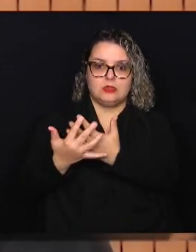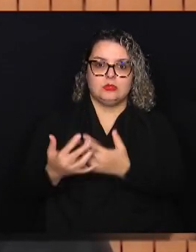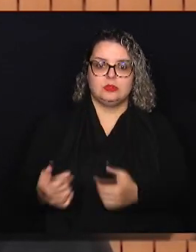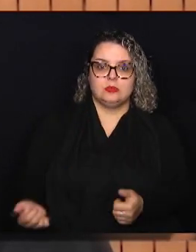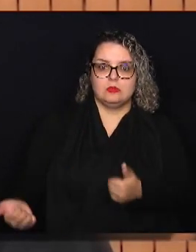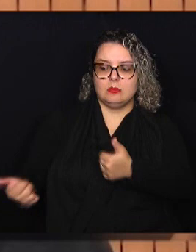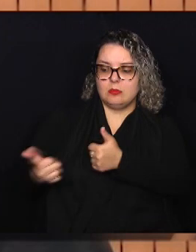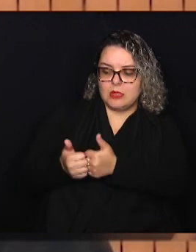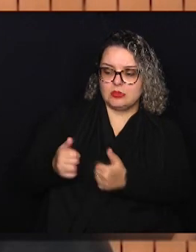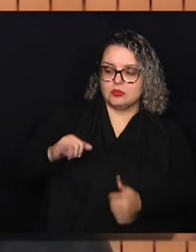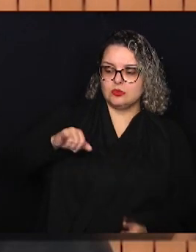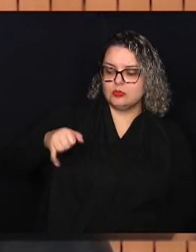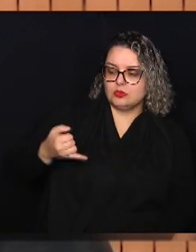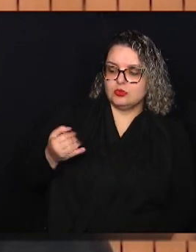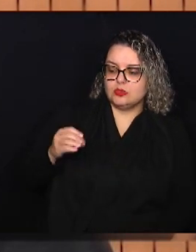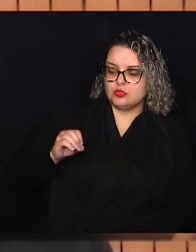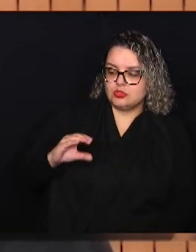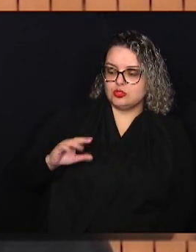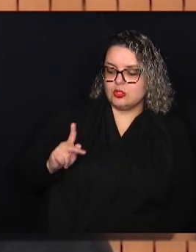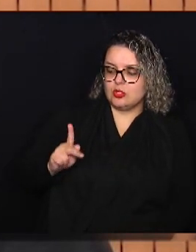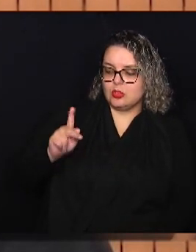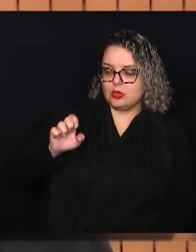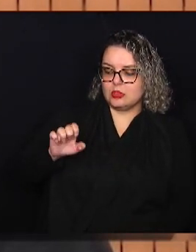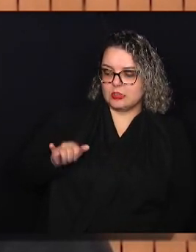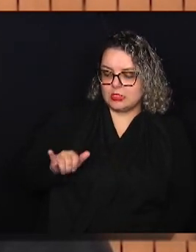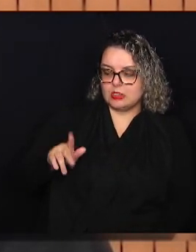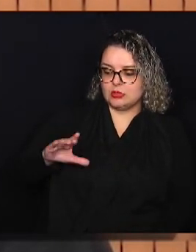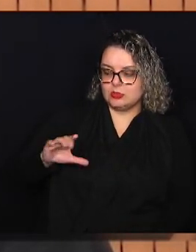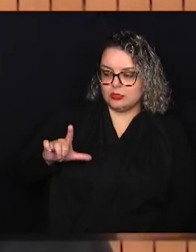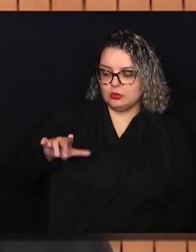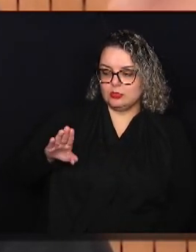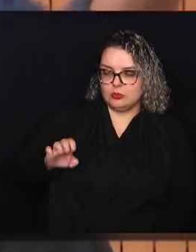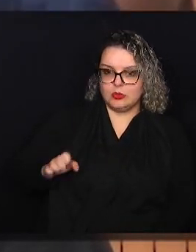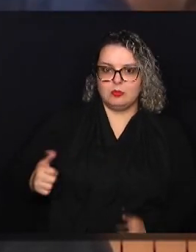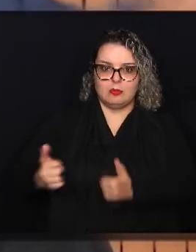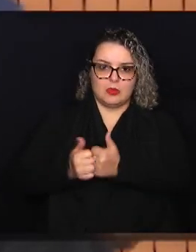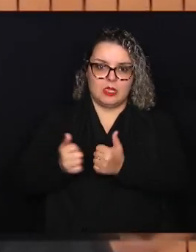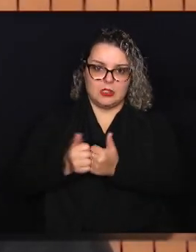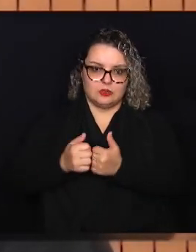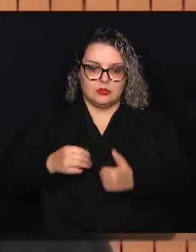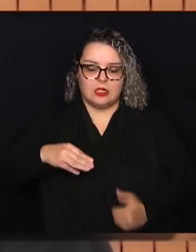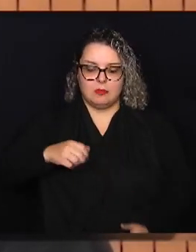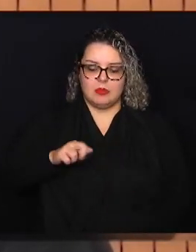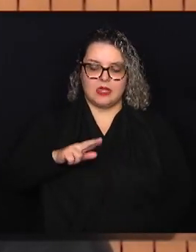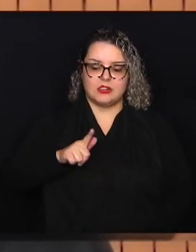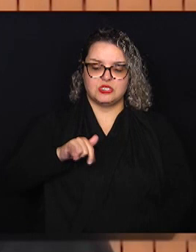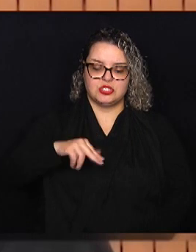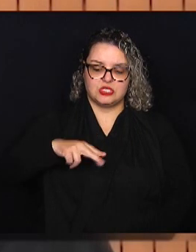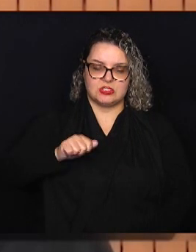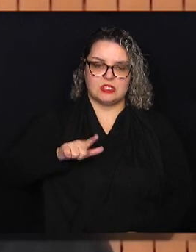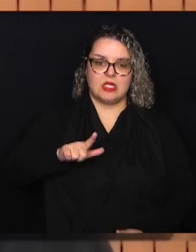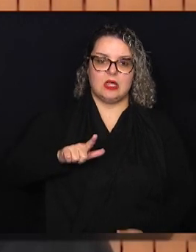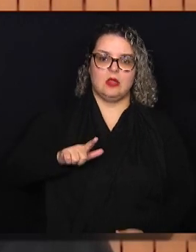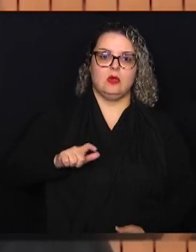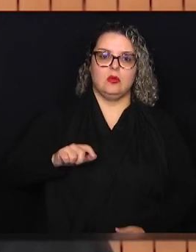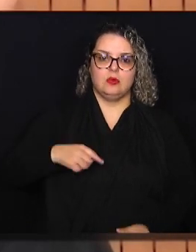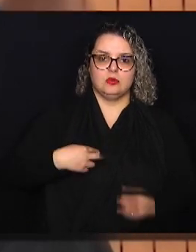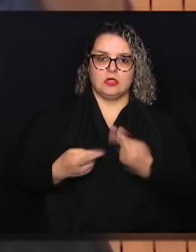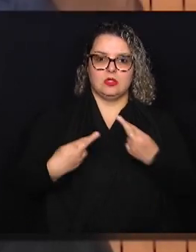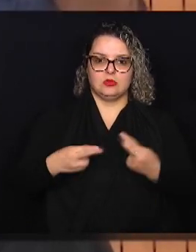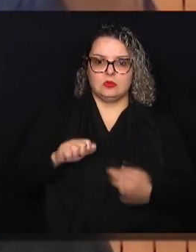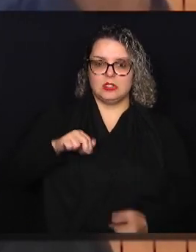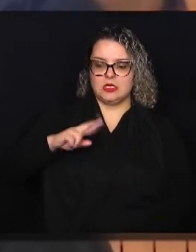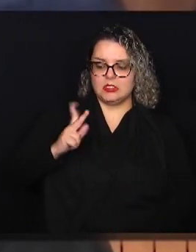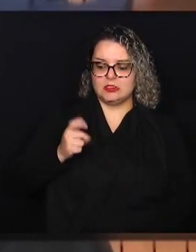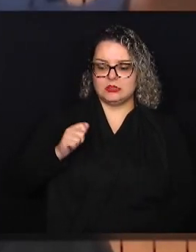Jockey Club, ali na Marginal da Anhanguera, para que a gente possa implantar o Centro de Integração Animal, que